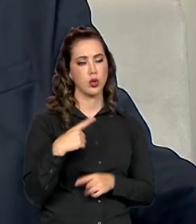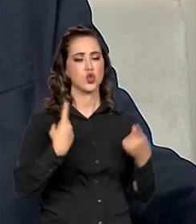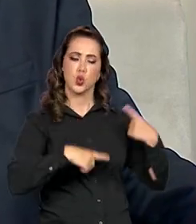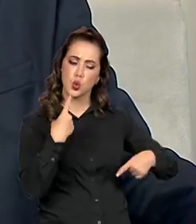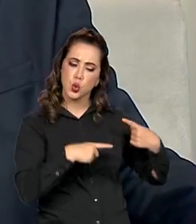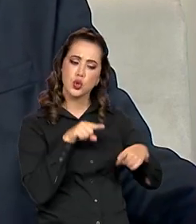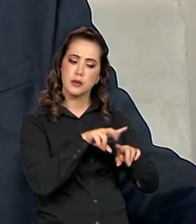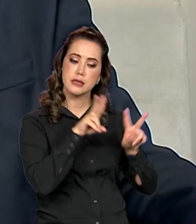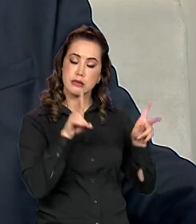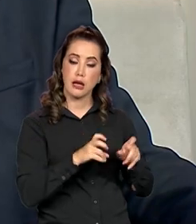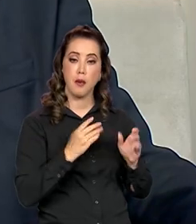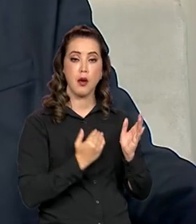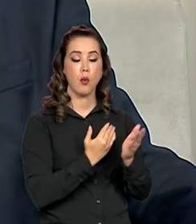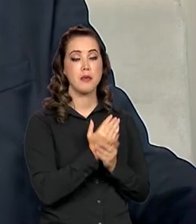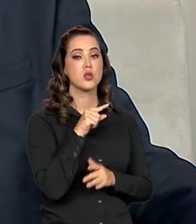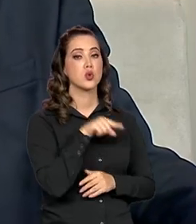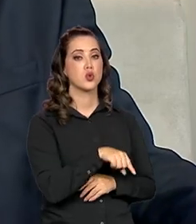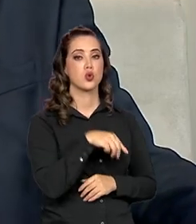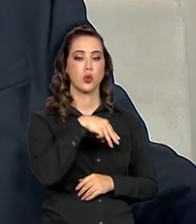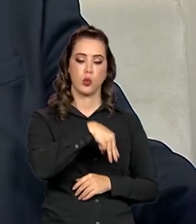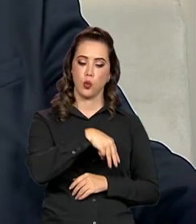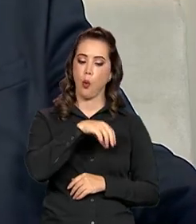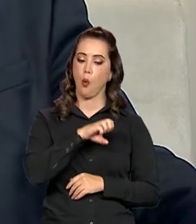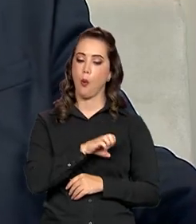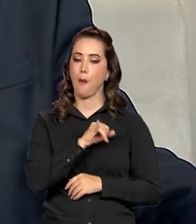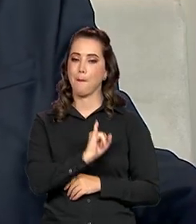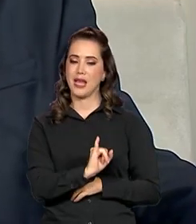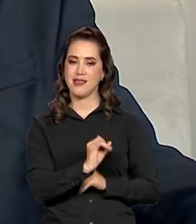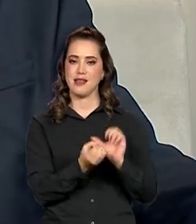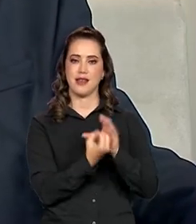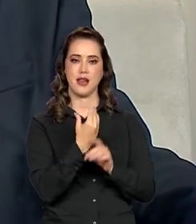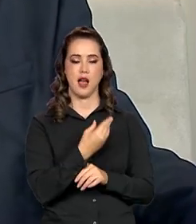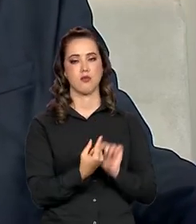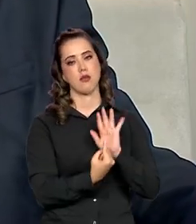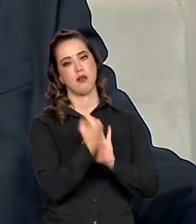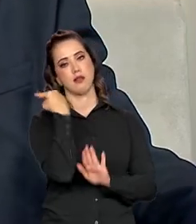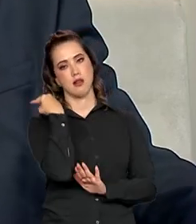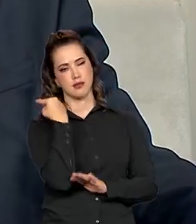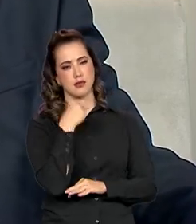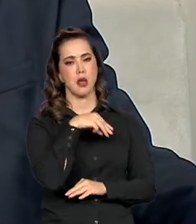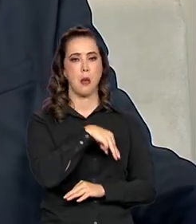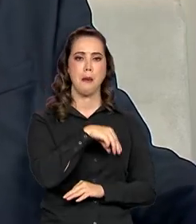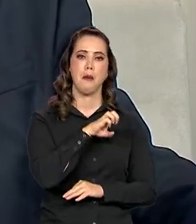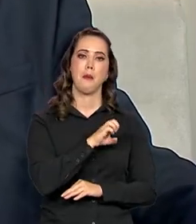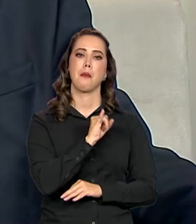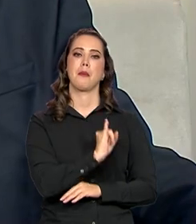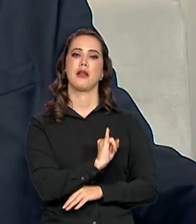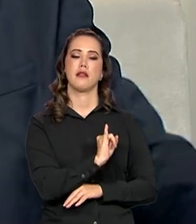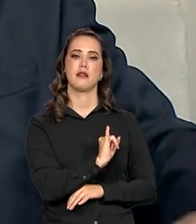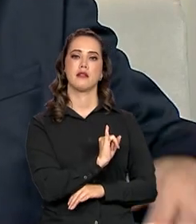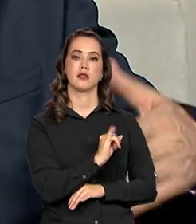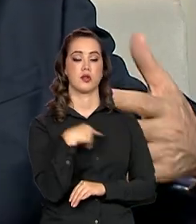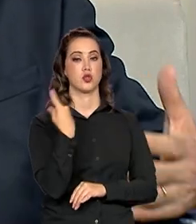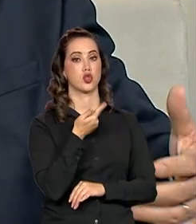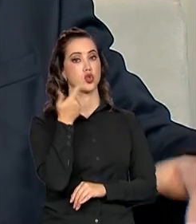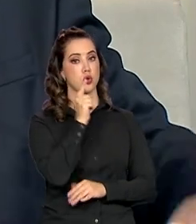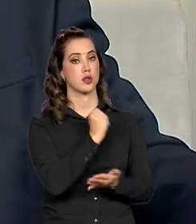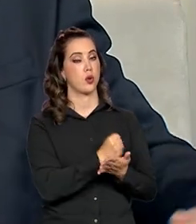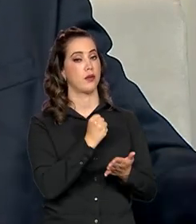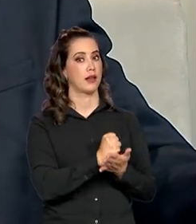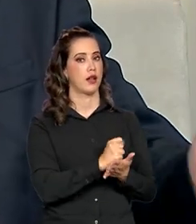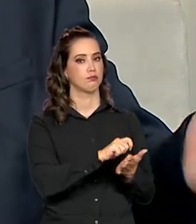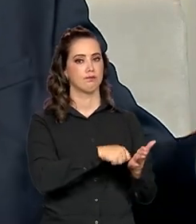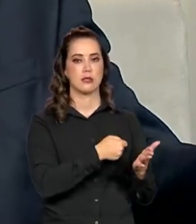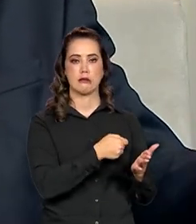nasceu lá o microempreendedor individual, os MEIs. E ali nós conseguimos formalizar muita